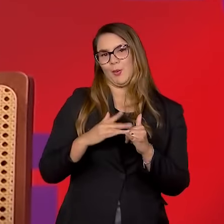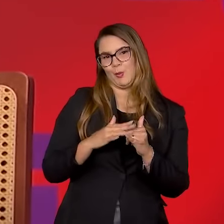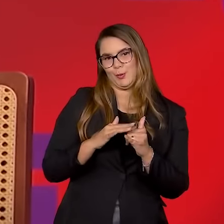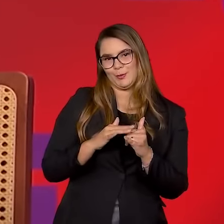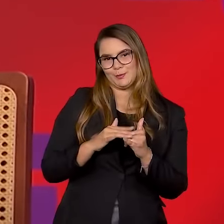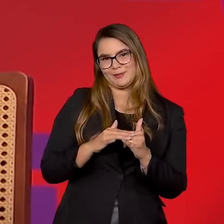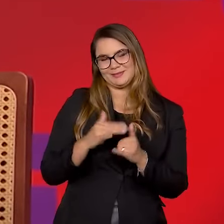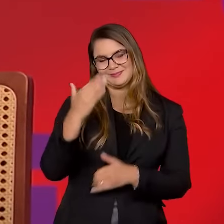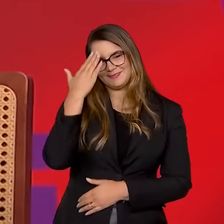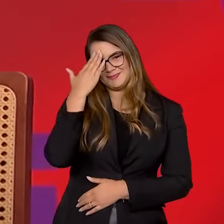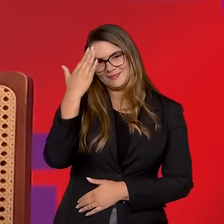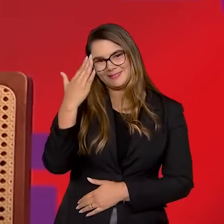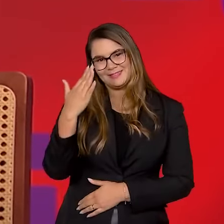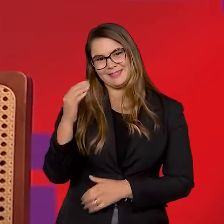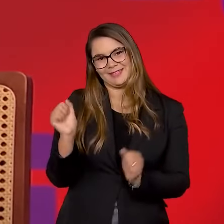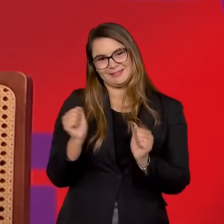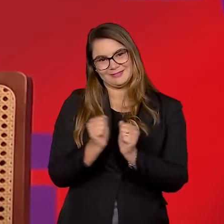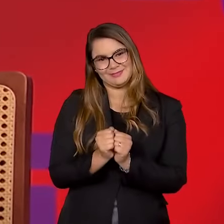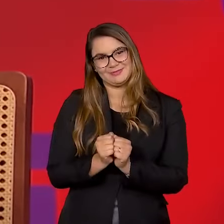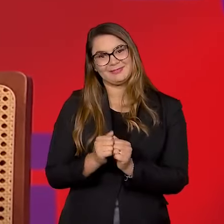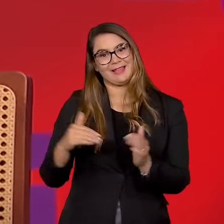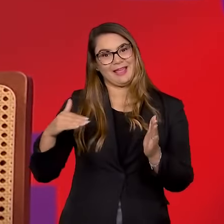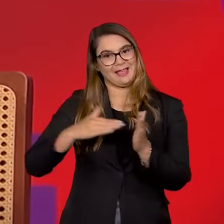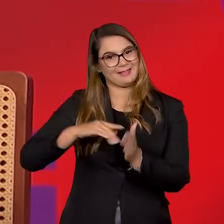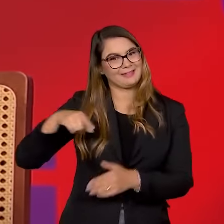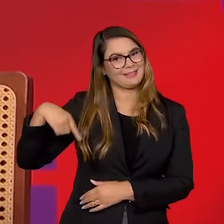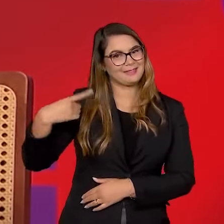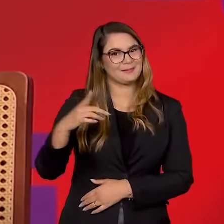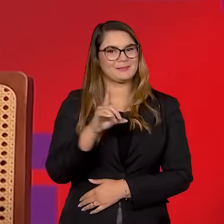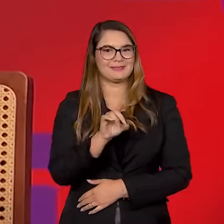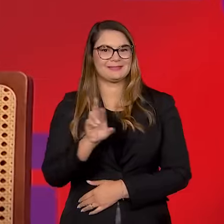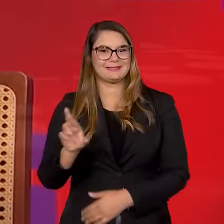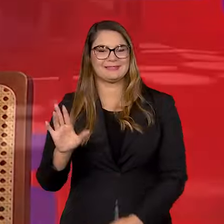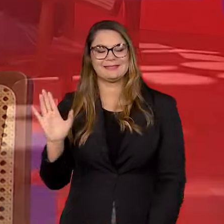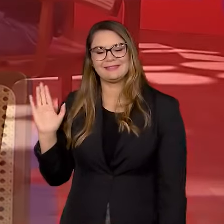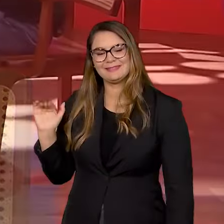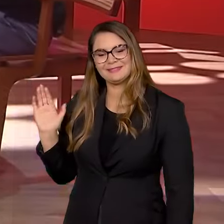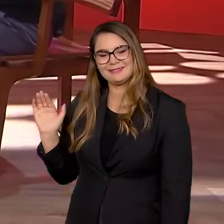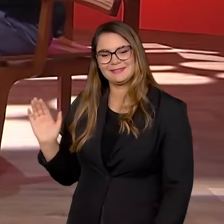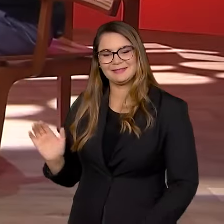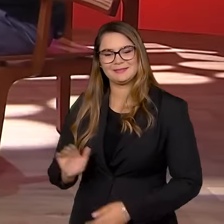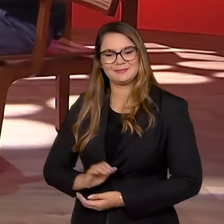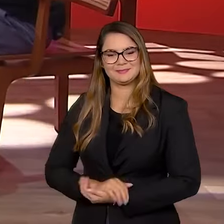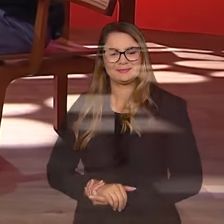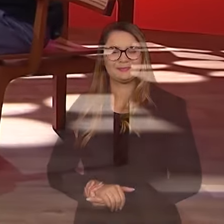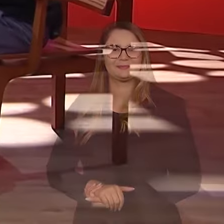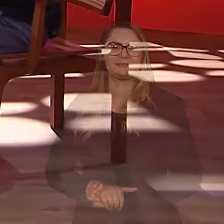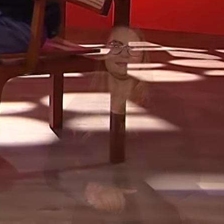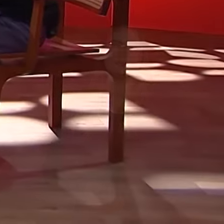YouTube. Obrigado pela companhia de todos. Até a próxima DR e tchau. Dr tchau.